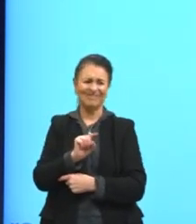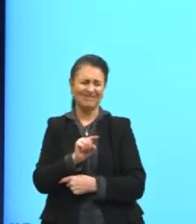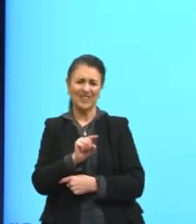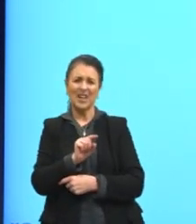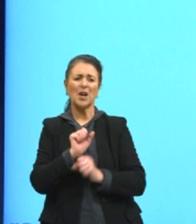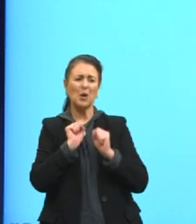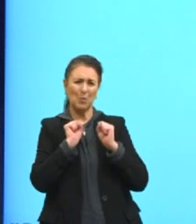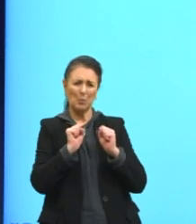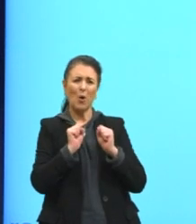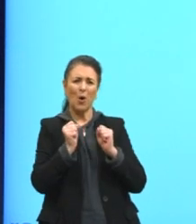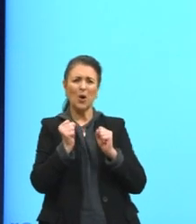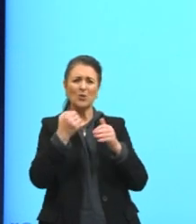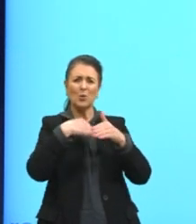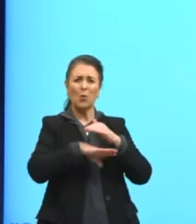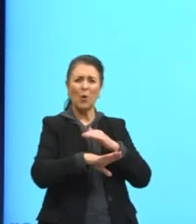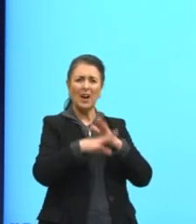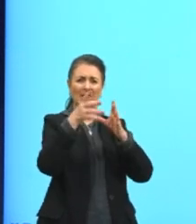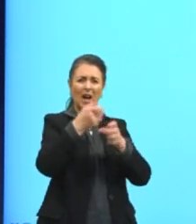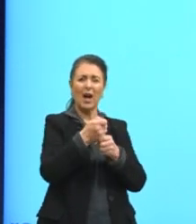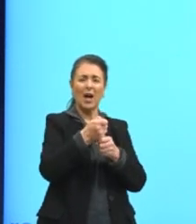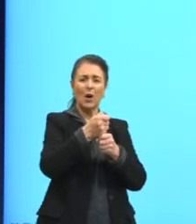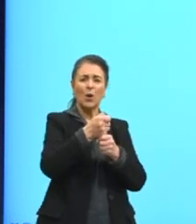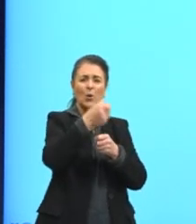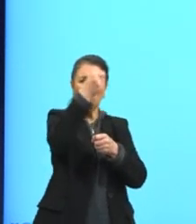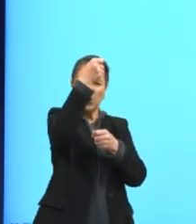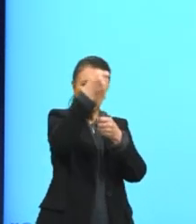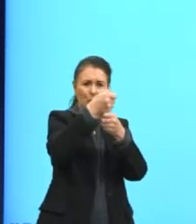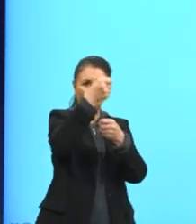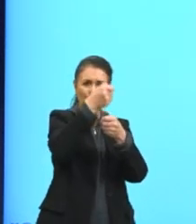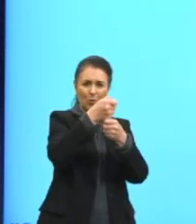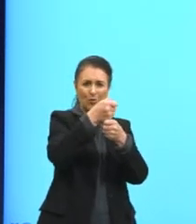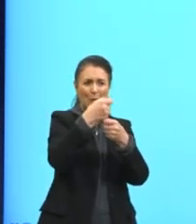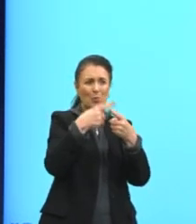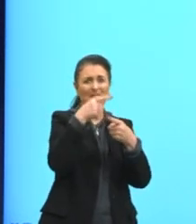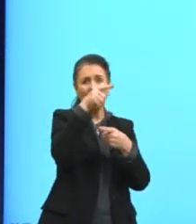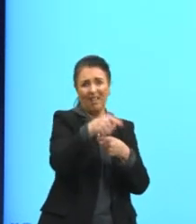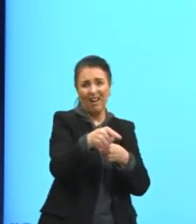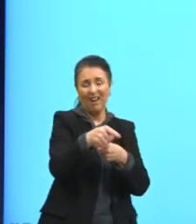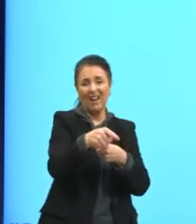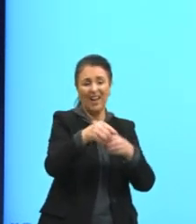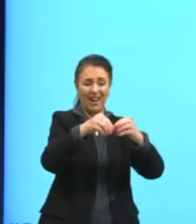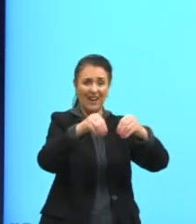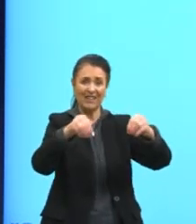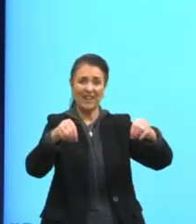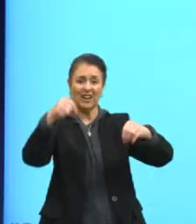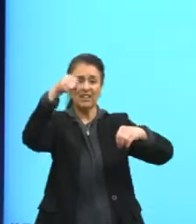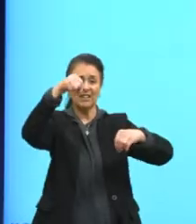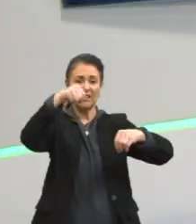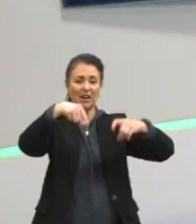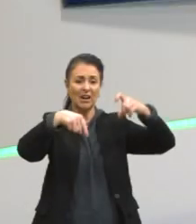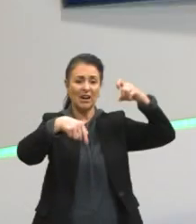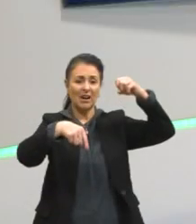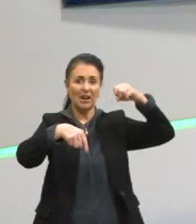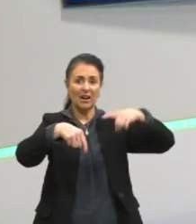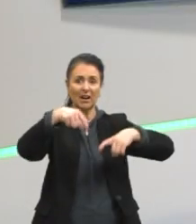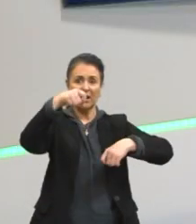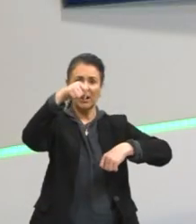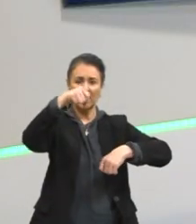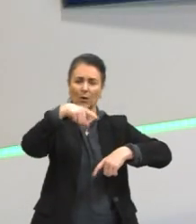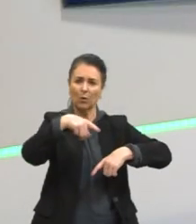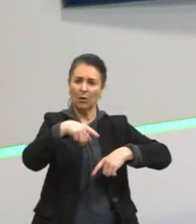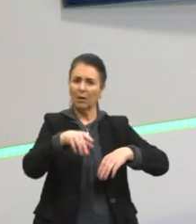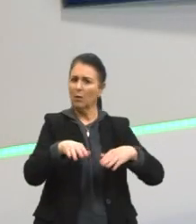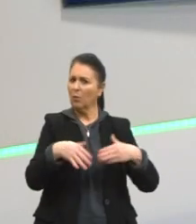deixar esse guarda-chuva, porque ali embaixo é que é a terra da garoa. A terra da garoa ali substituiria a